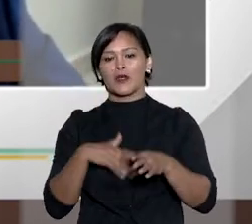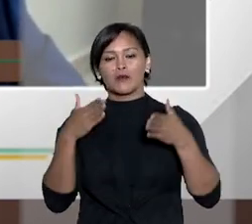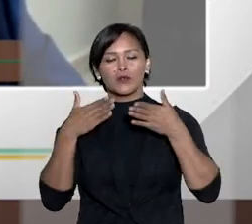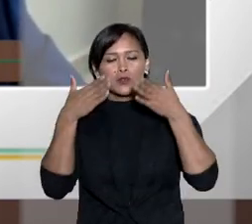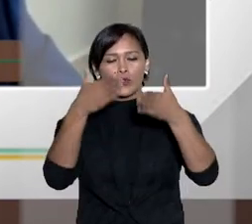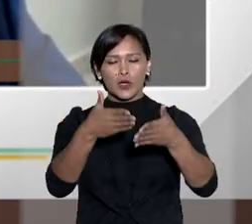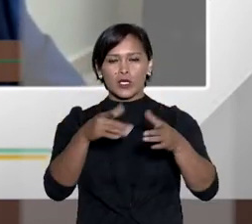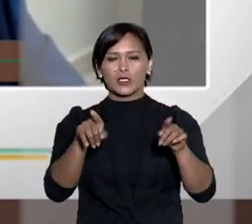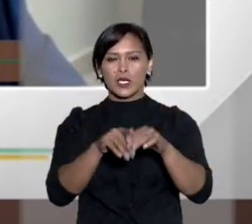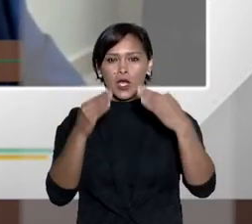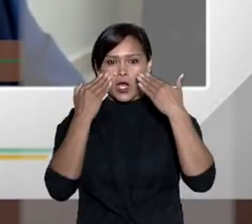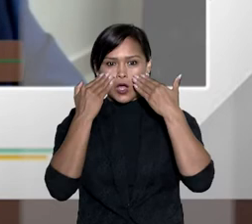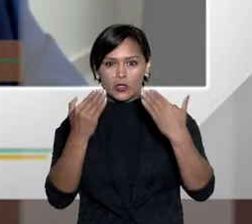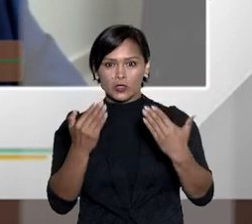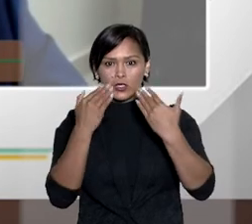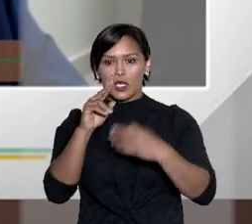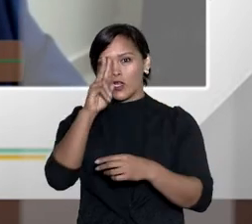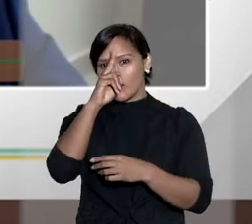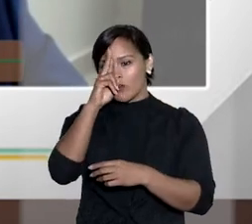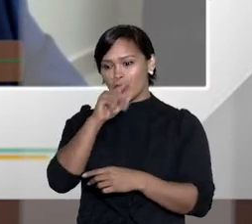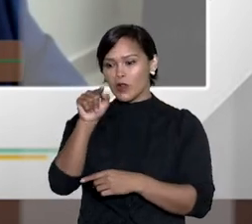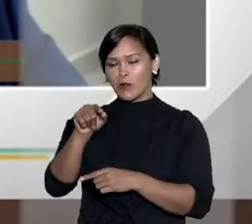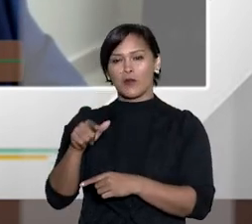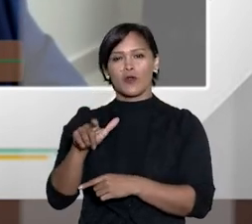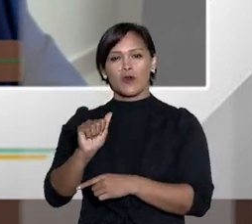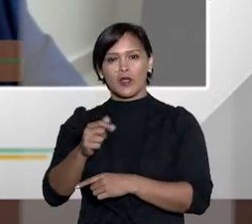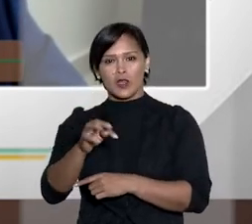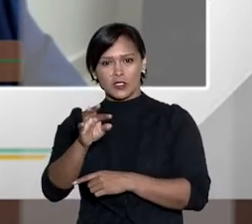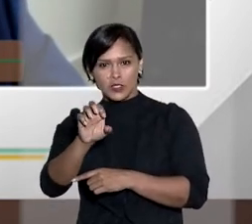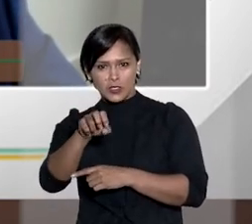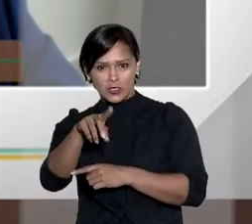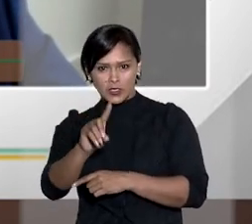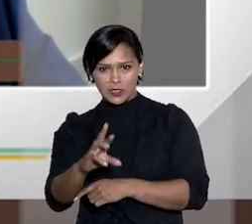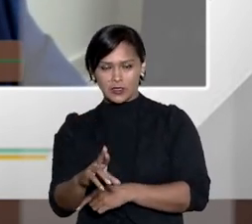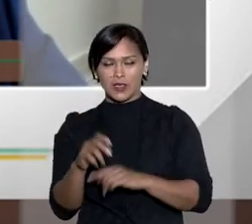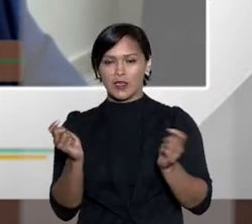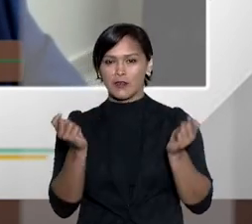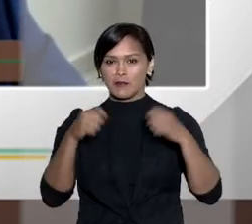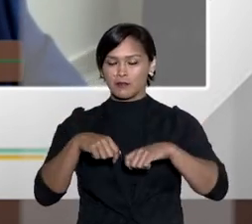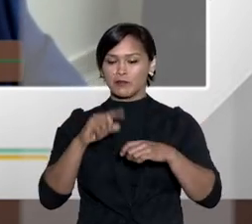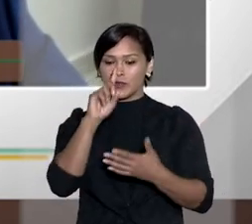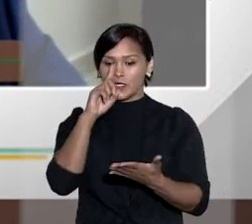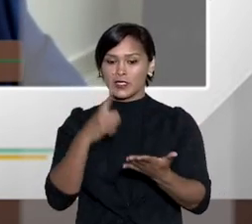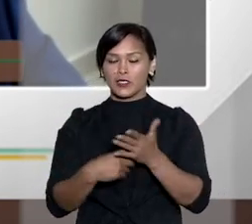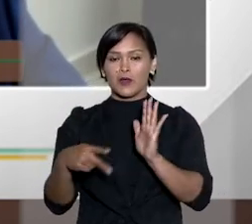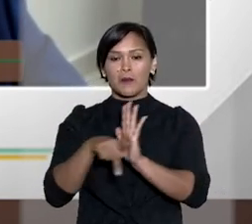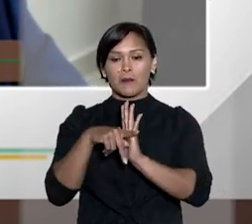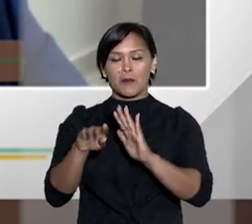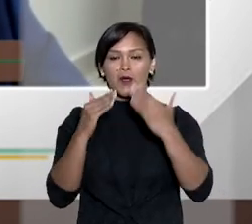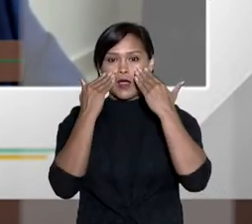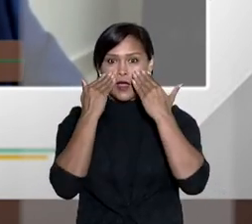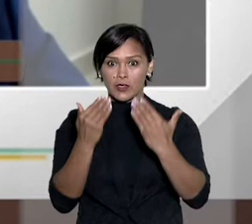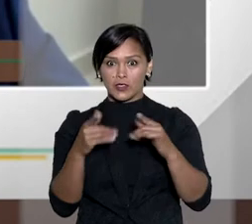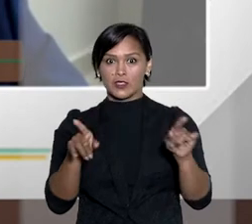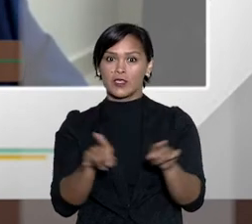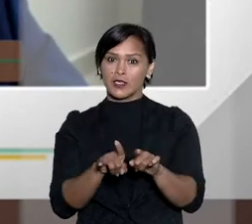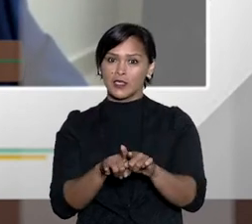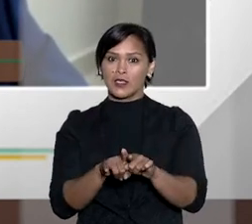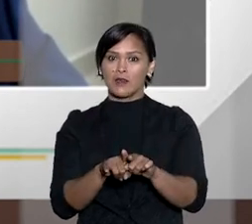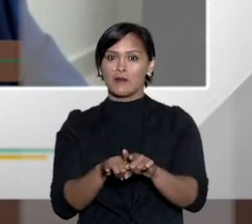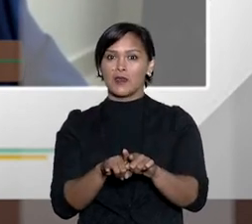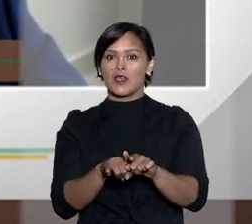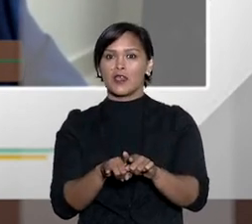como lembrou o doutor Schini, e, se possível, a decisão na própria audiência. E também o privilégio, assim, a